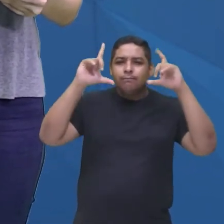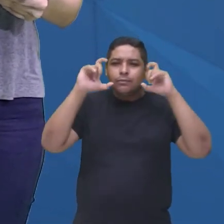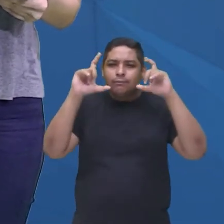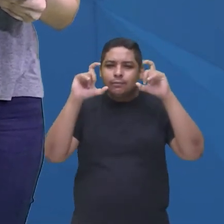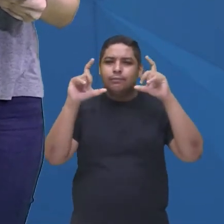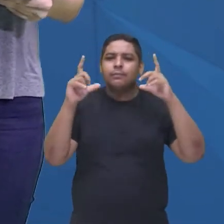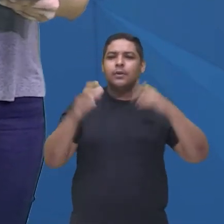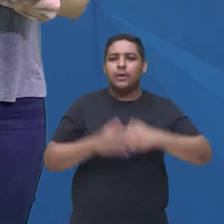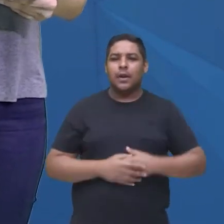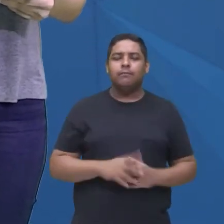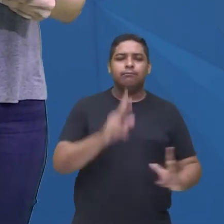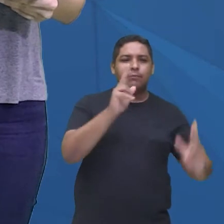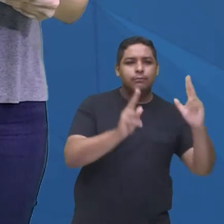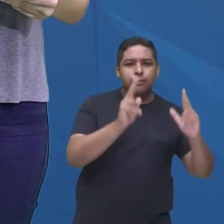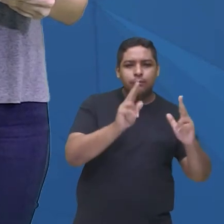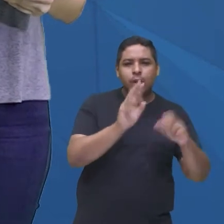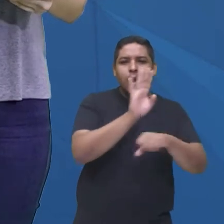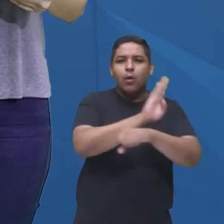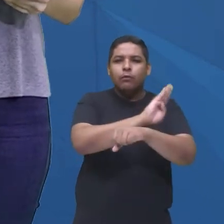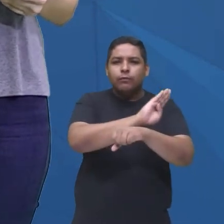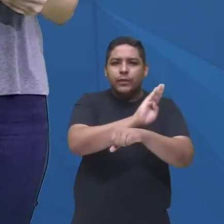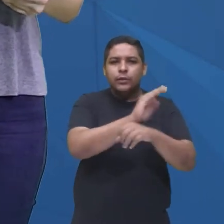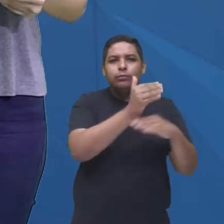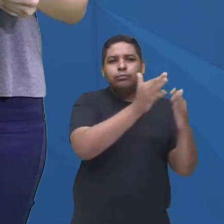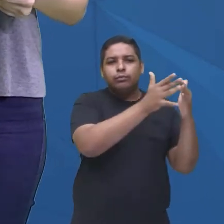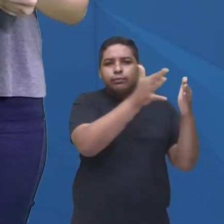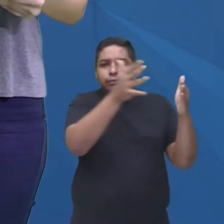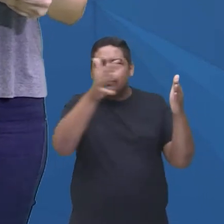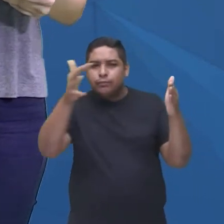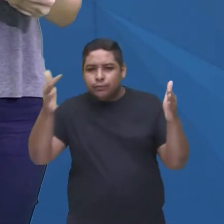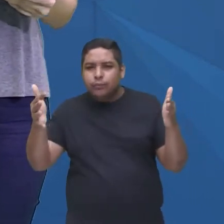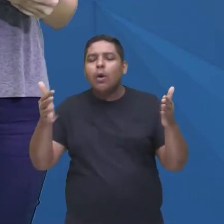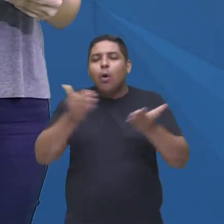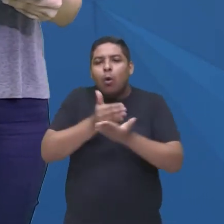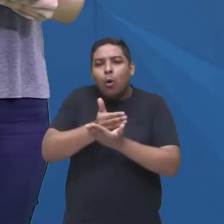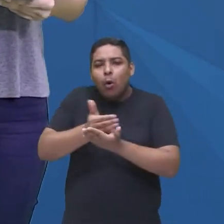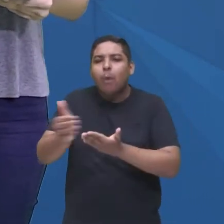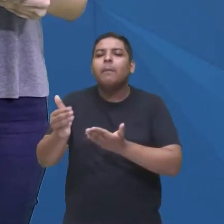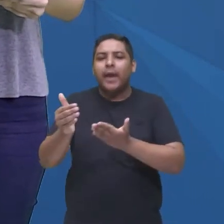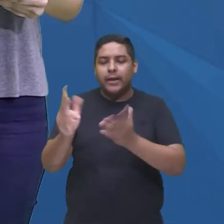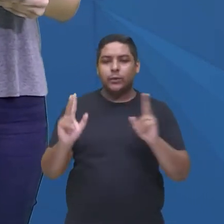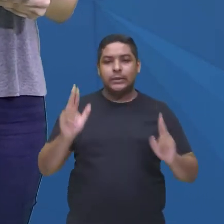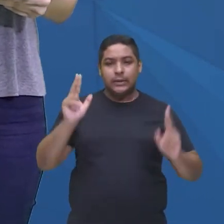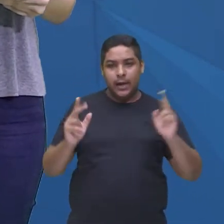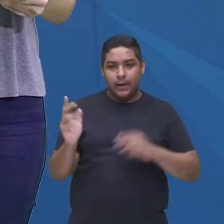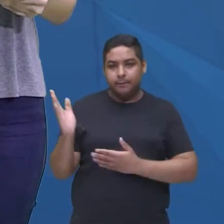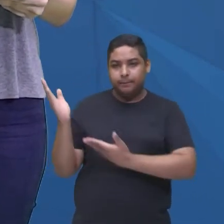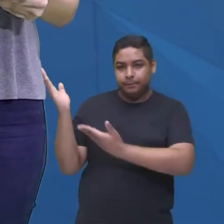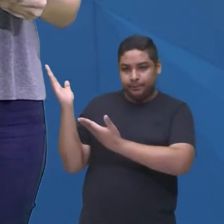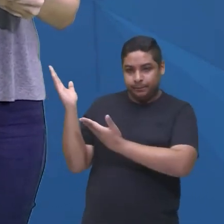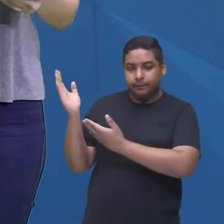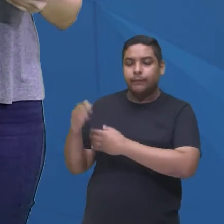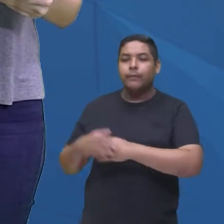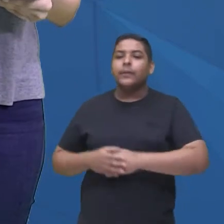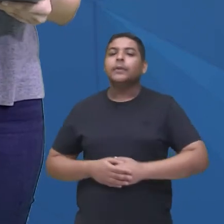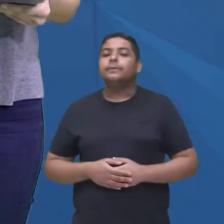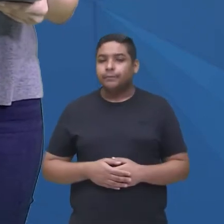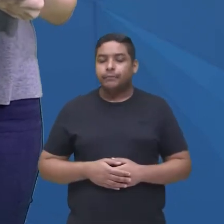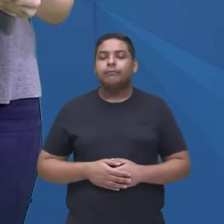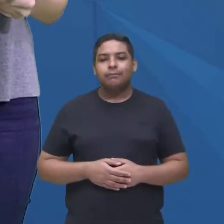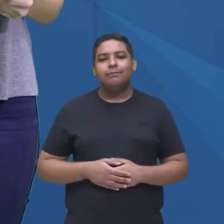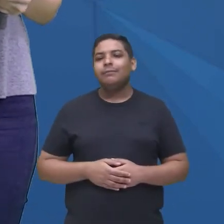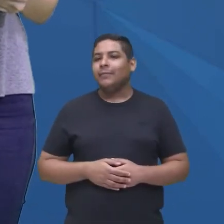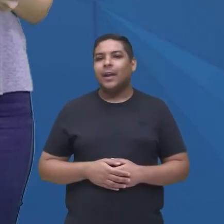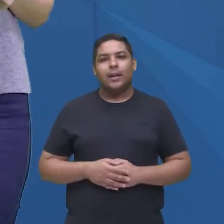da vinheta que compõe ali a abertura da série Orange is the New Black como algo que realmente foge a uma